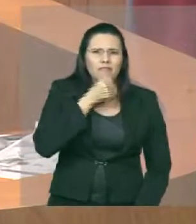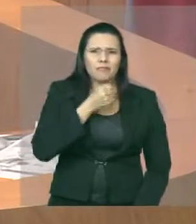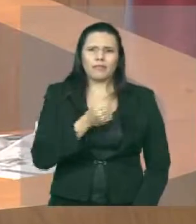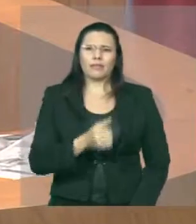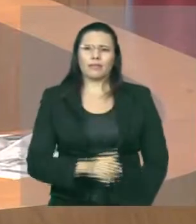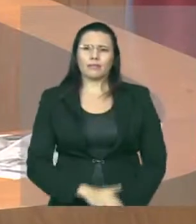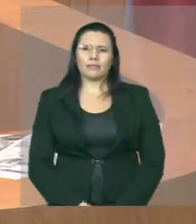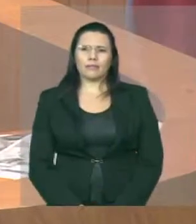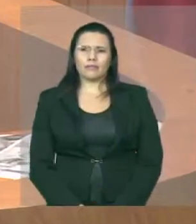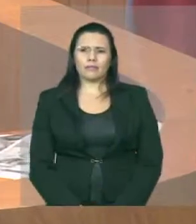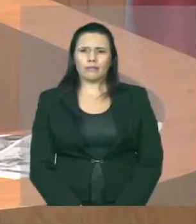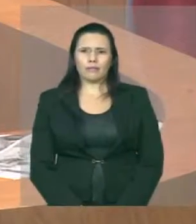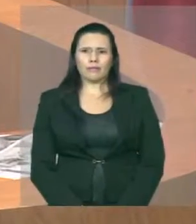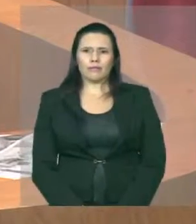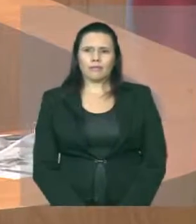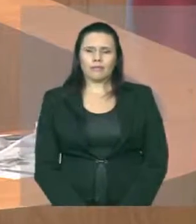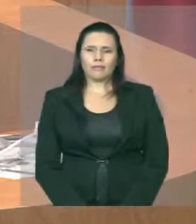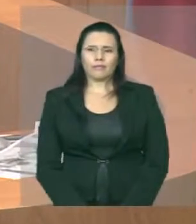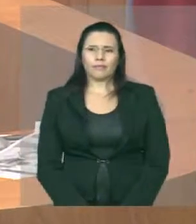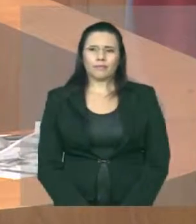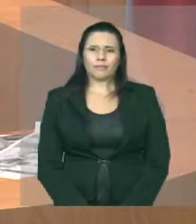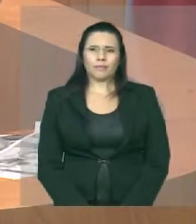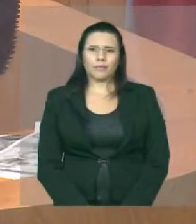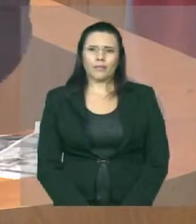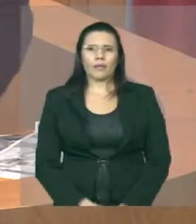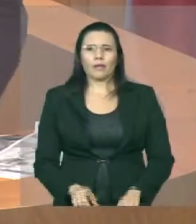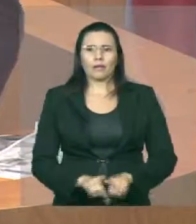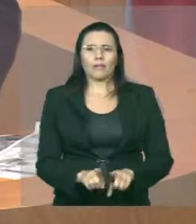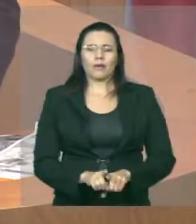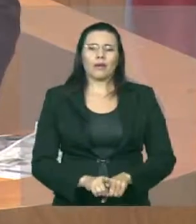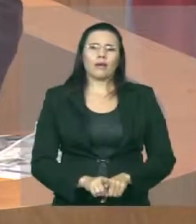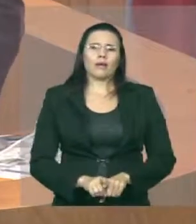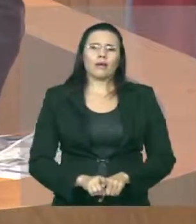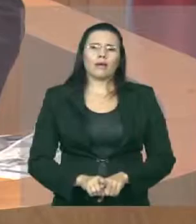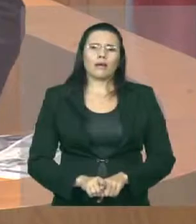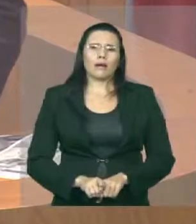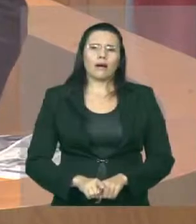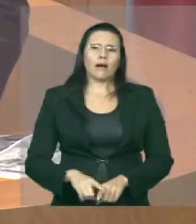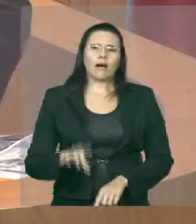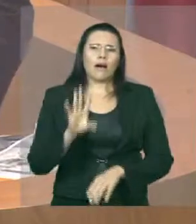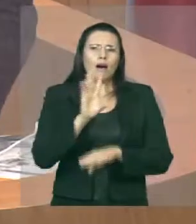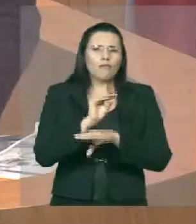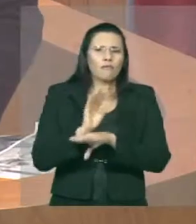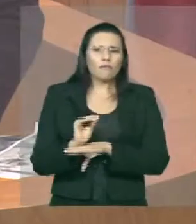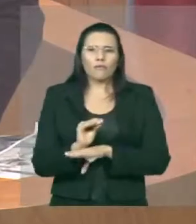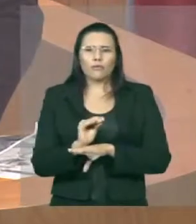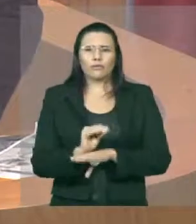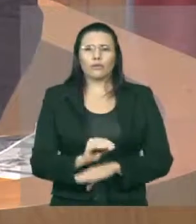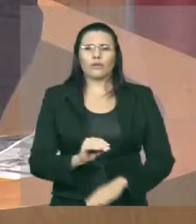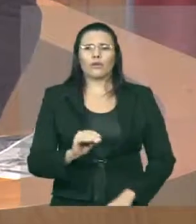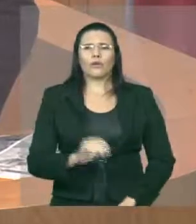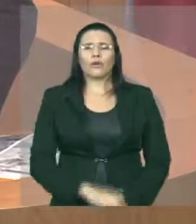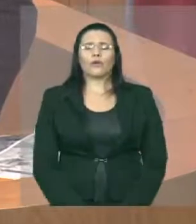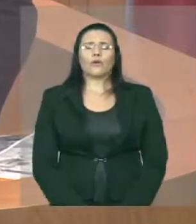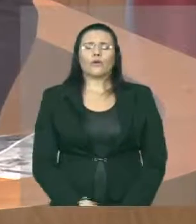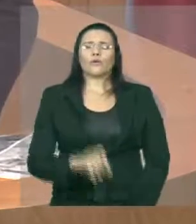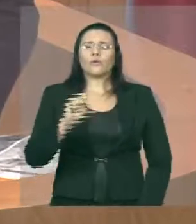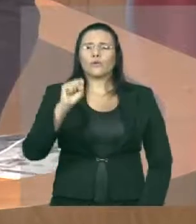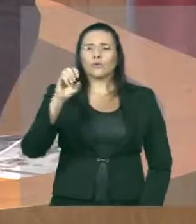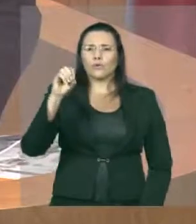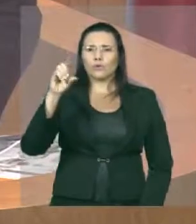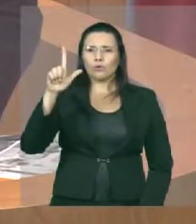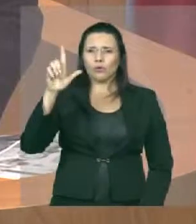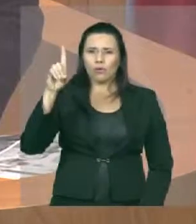aqui está o policial, o soldado Diego chegando na companhia. perdão, um